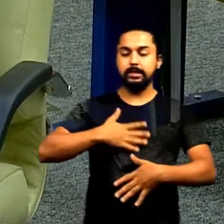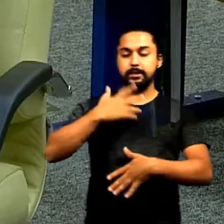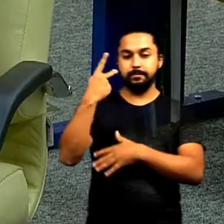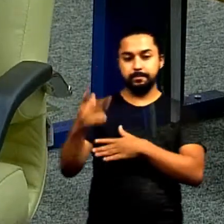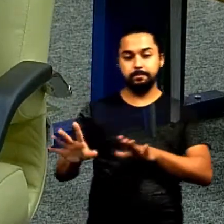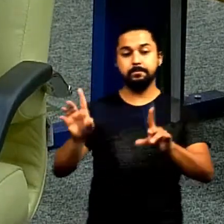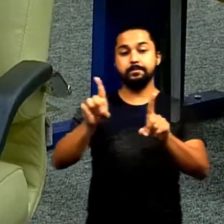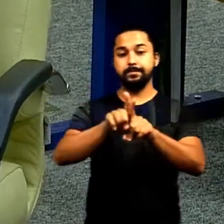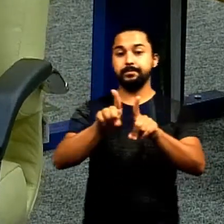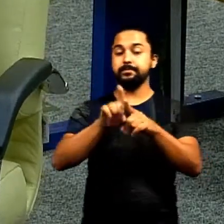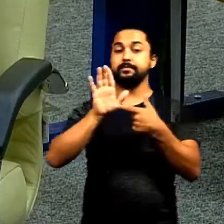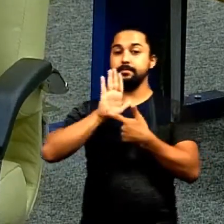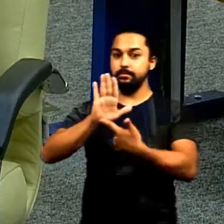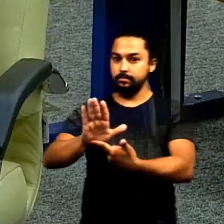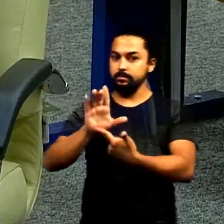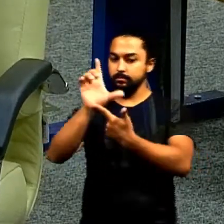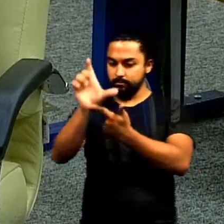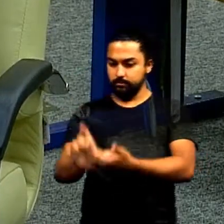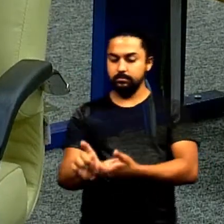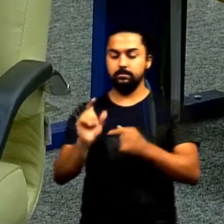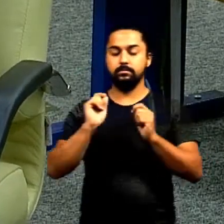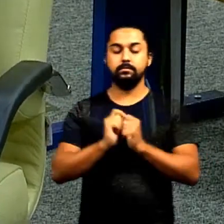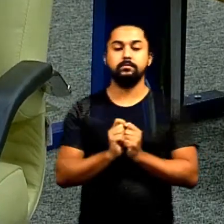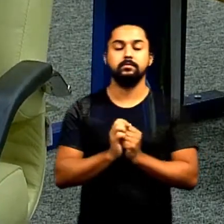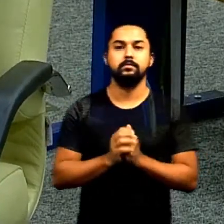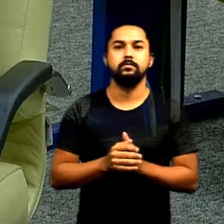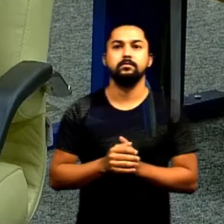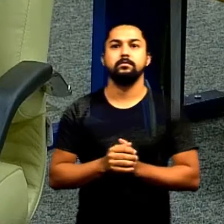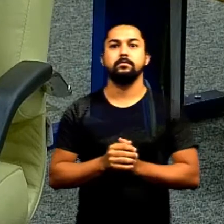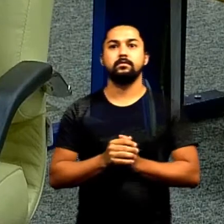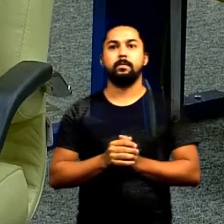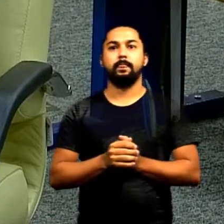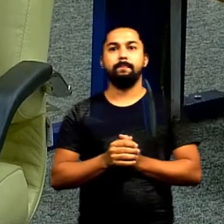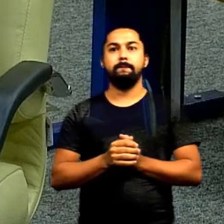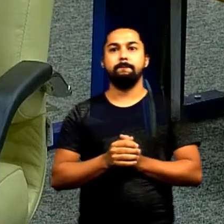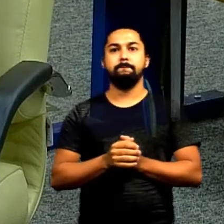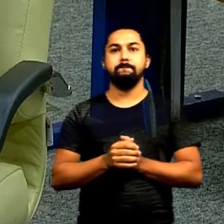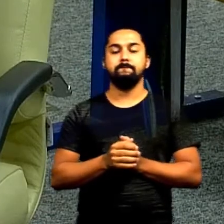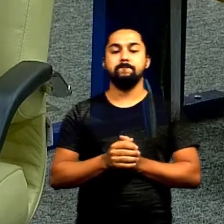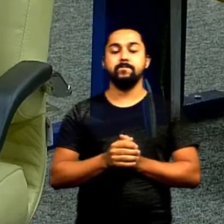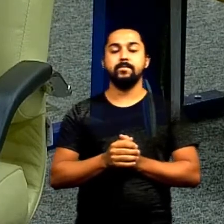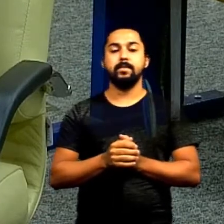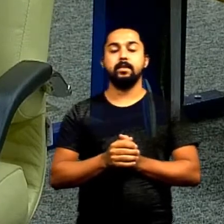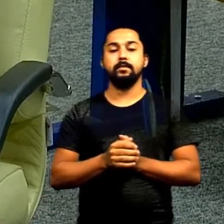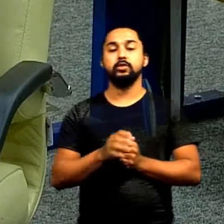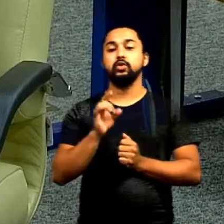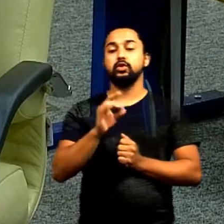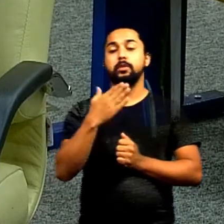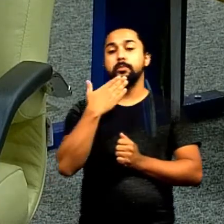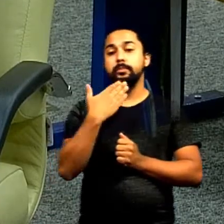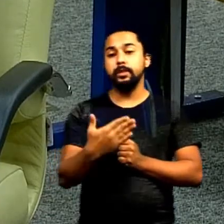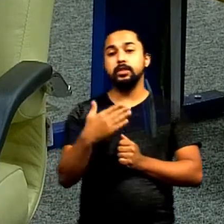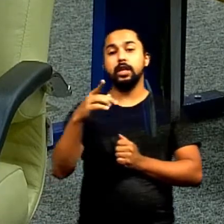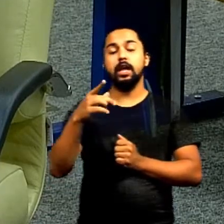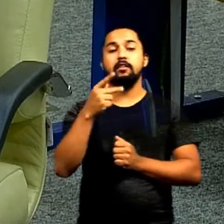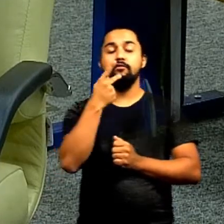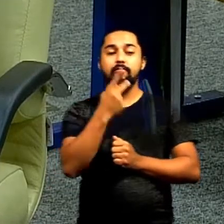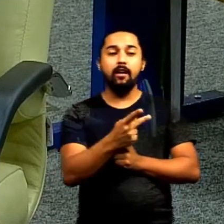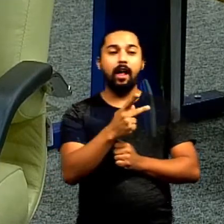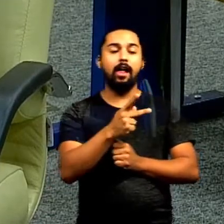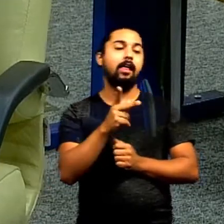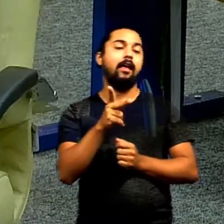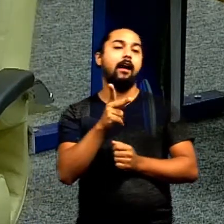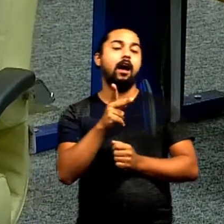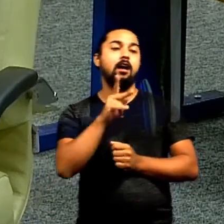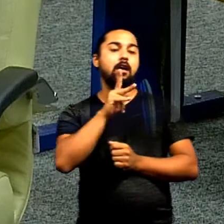e vou mostrar isso para ele entendeu o que eu devo para ele eu só peço que ele não coloca juros